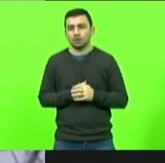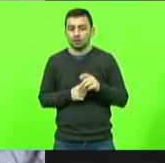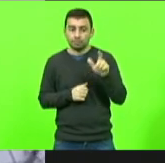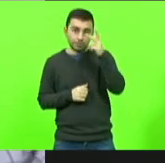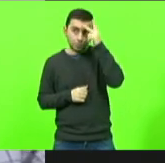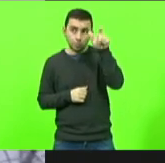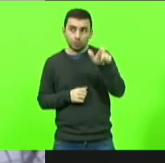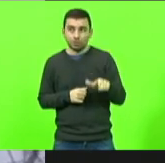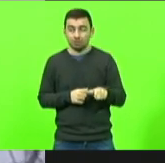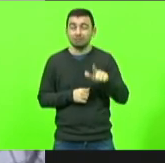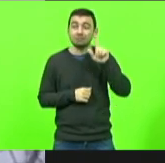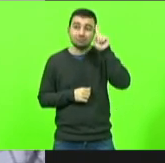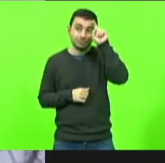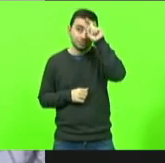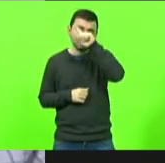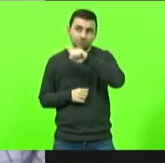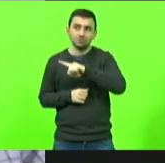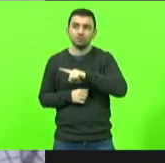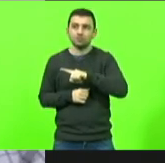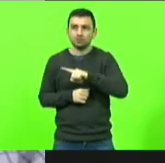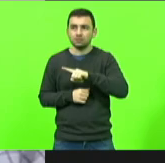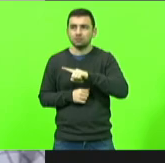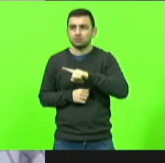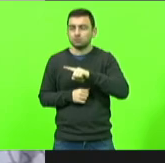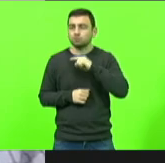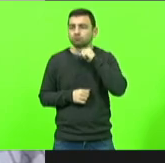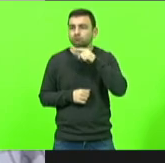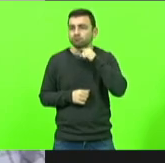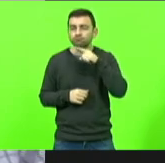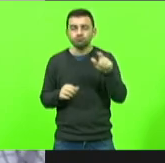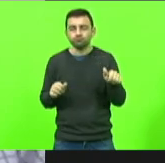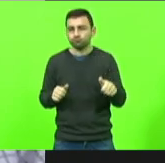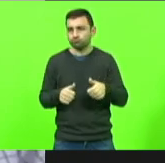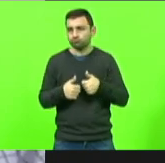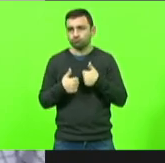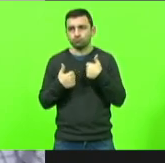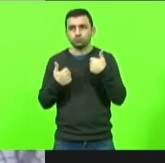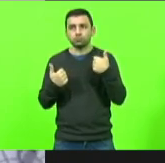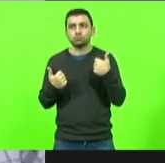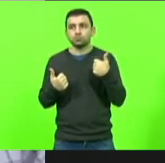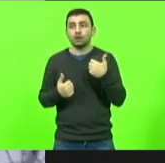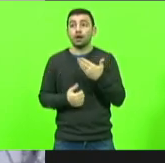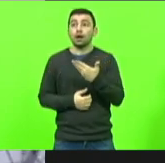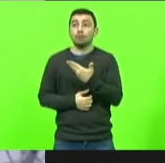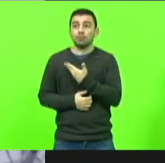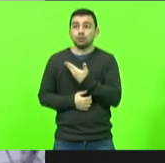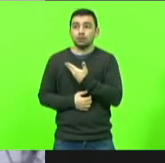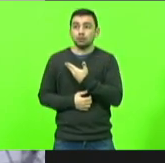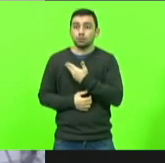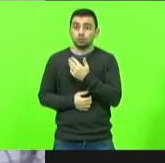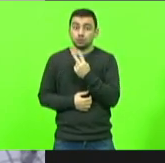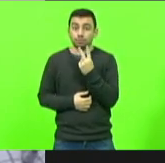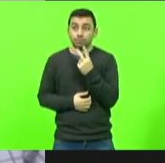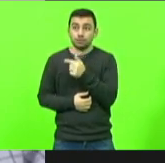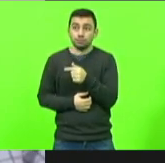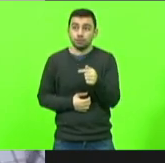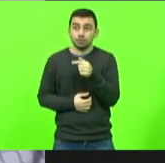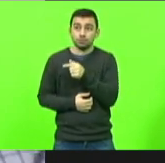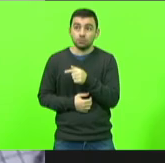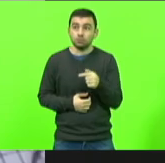dificilmente nós vamos conseguir recuperar eu tenho amigos que ficaram duas semanas na CTI